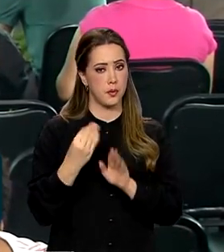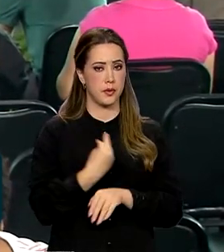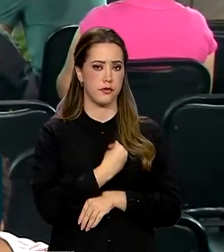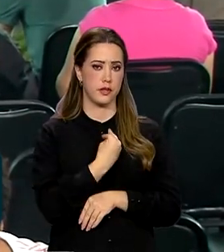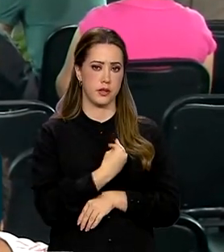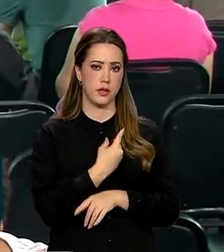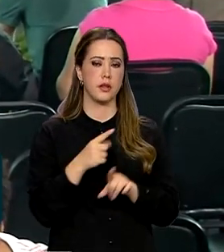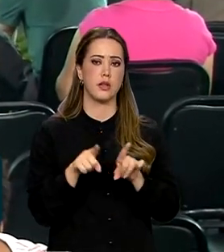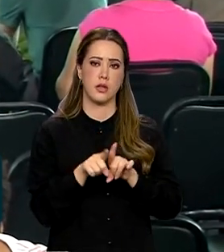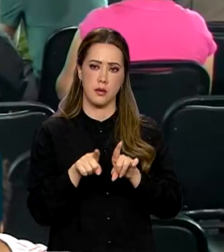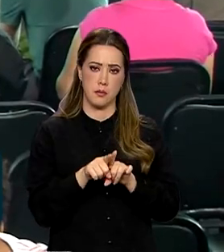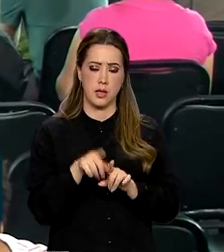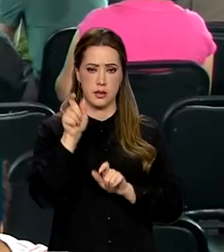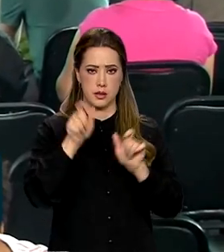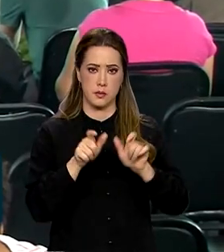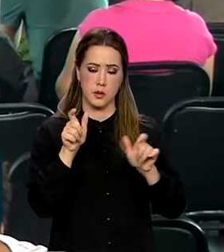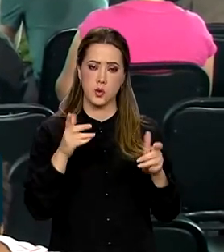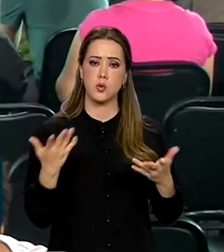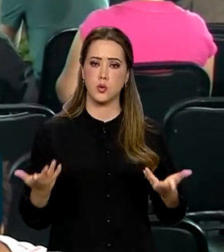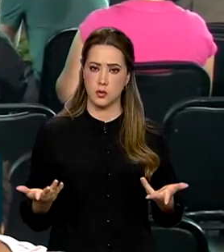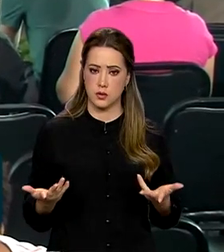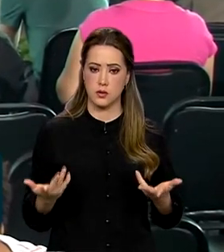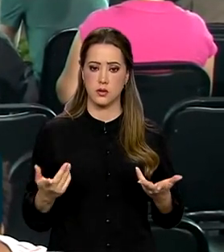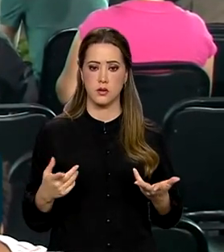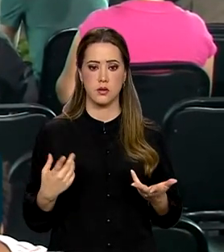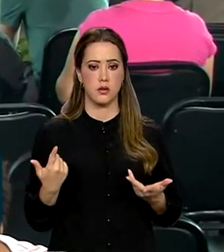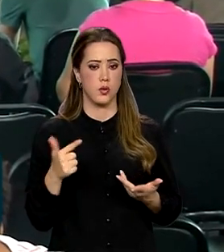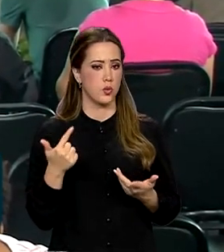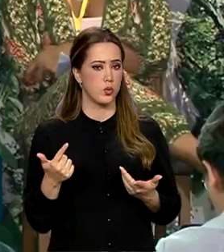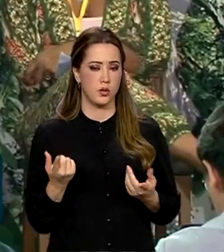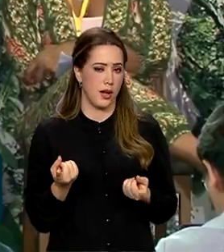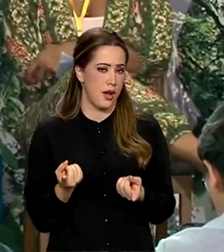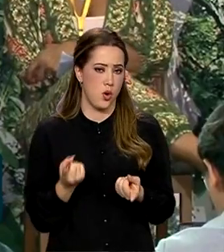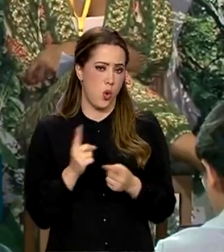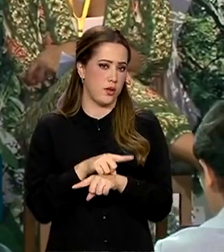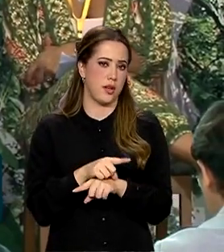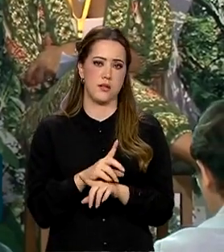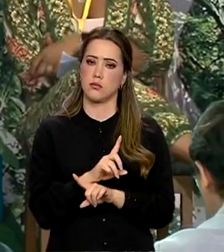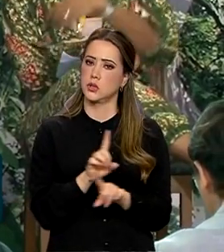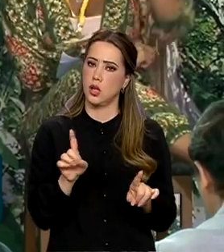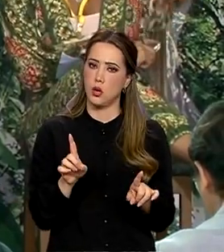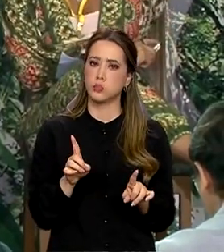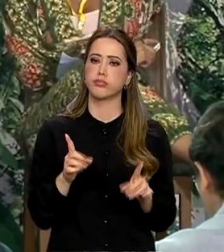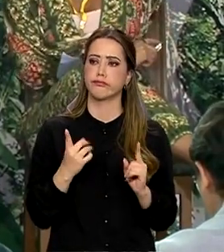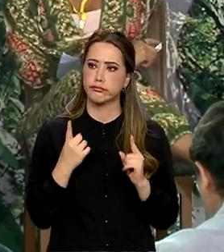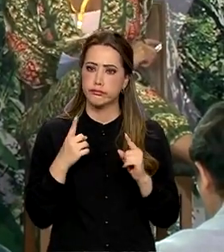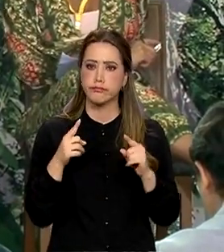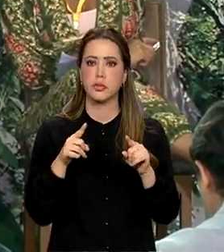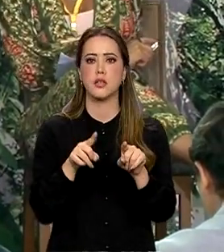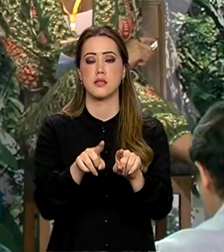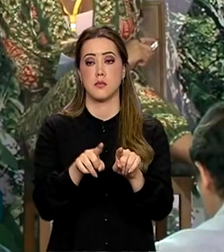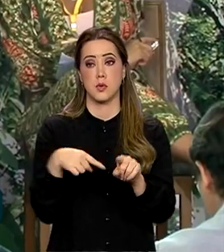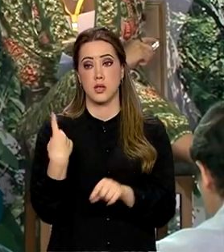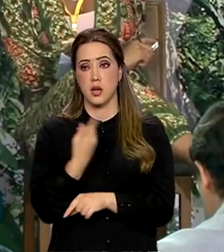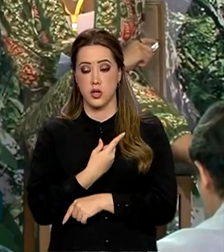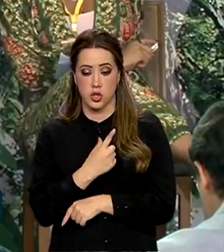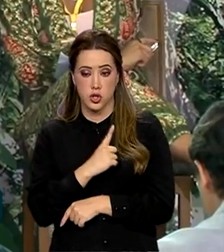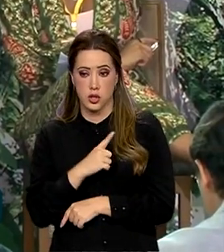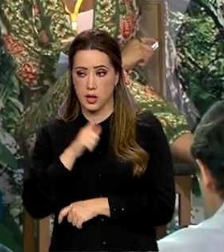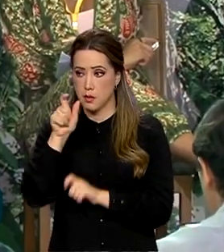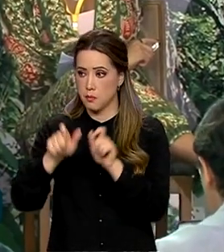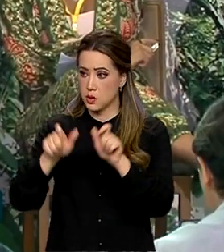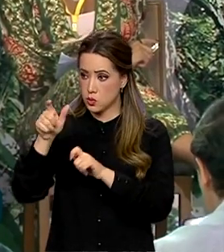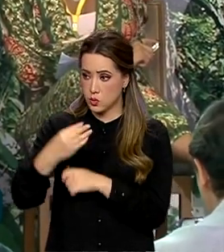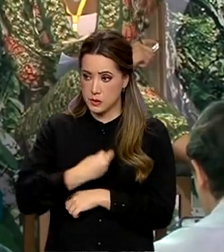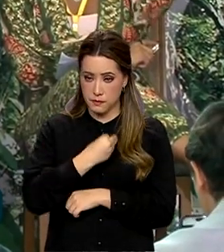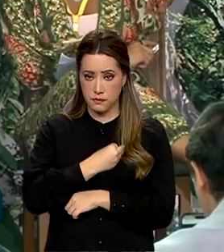também dos seres humanos. Então não há contradição. Nós temos, em toda essa região, 11